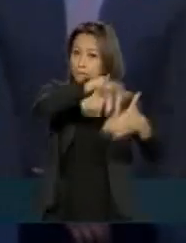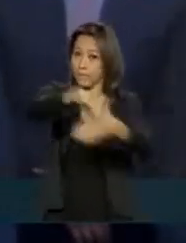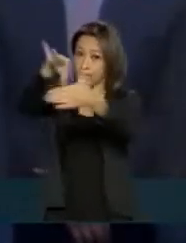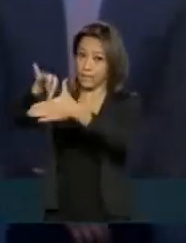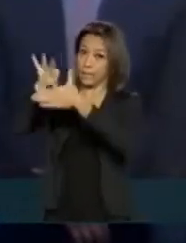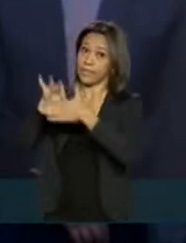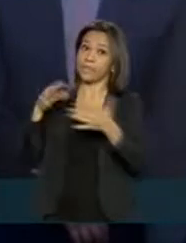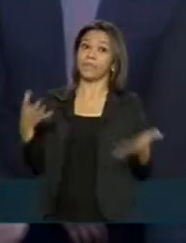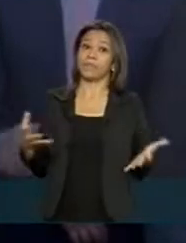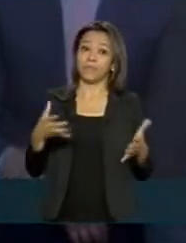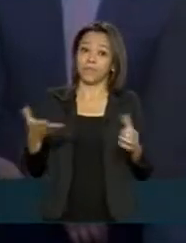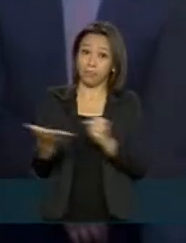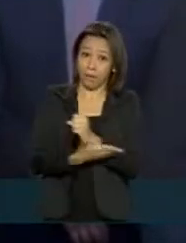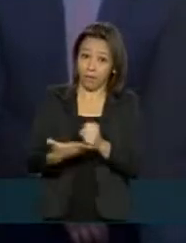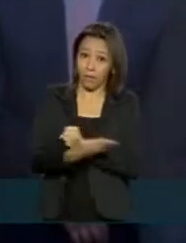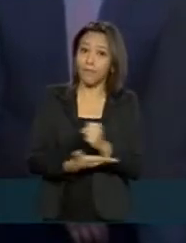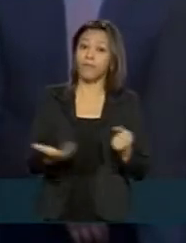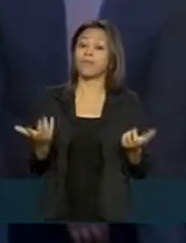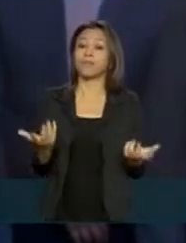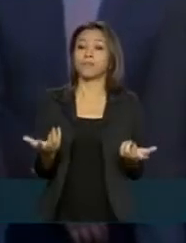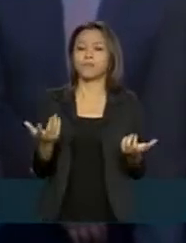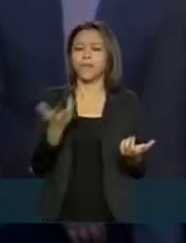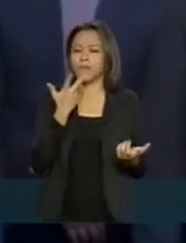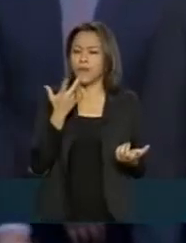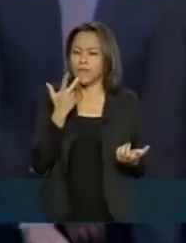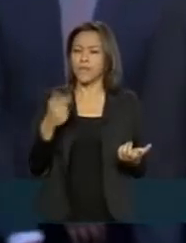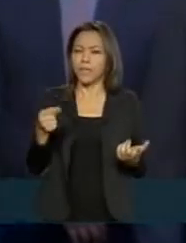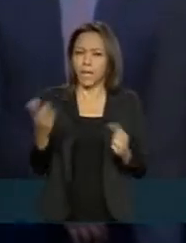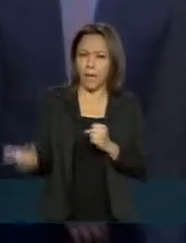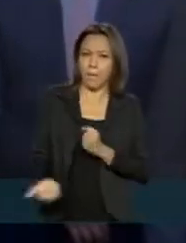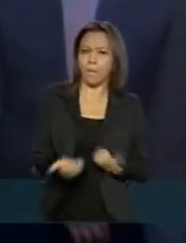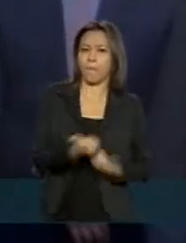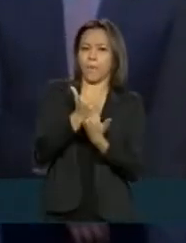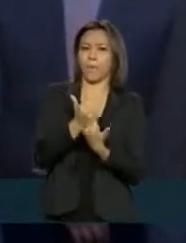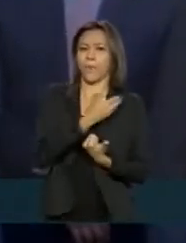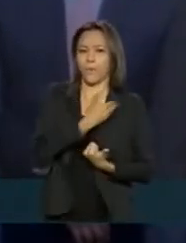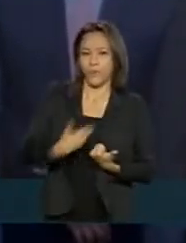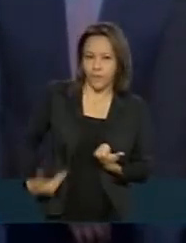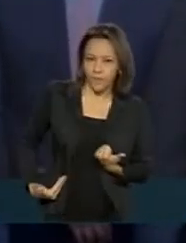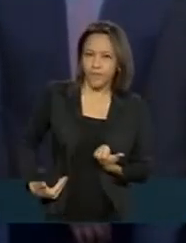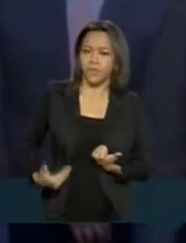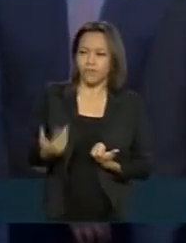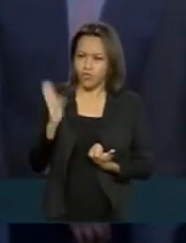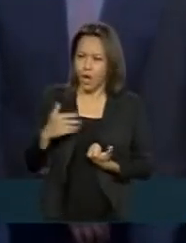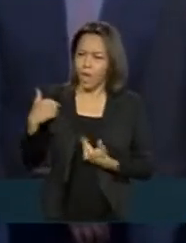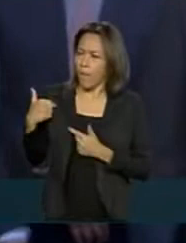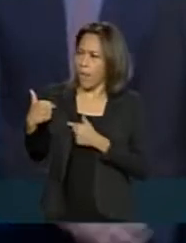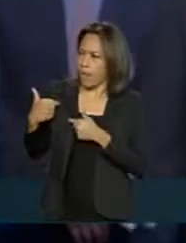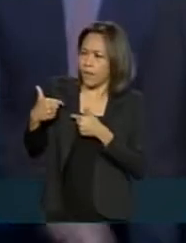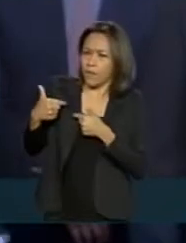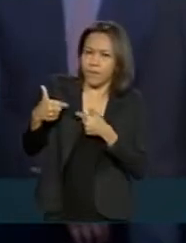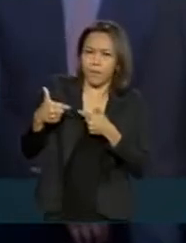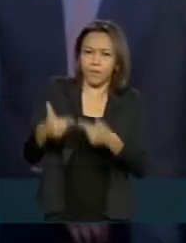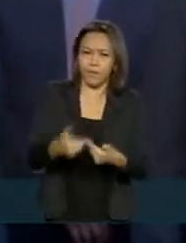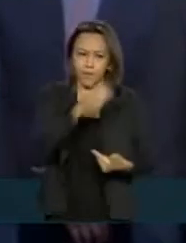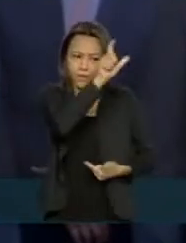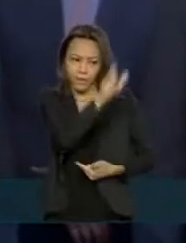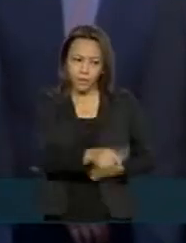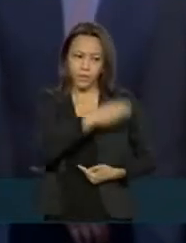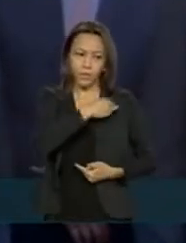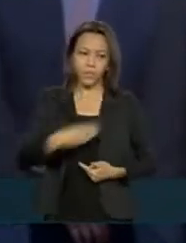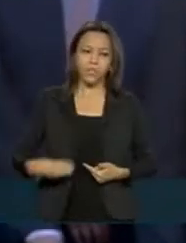ressaltar a organização dos líderes da base do governo, no trabalho feito já há bastante tempo pelo ministro Eduardo Ramos,